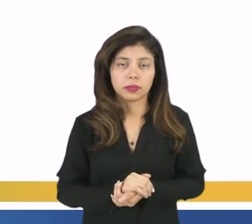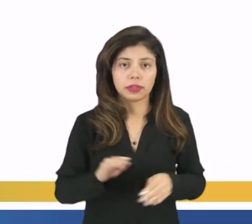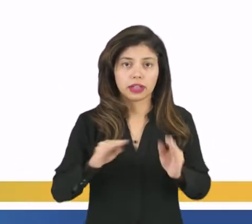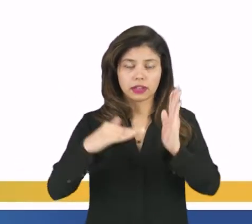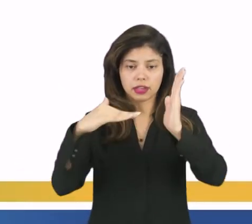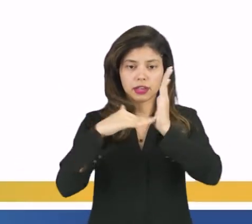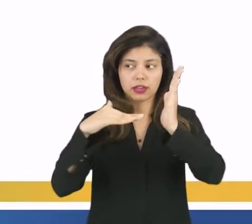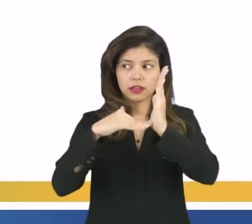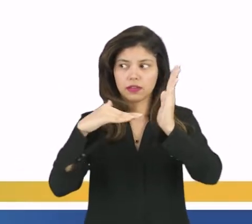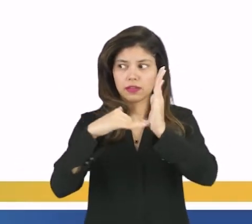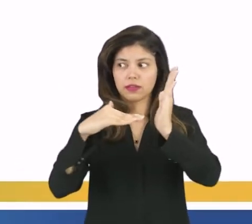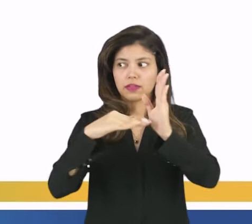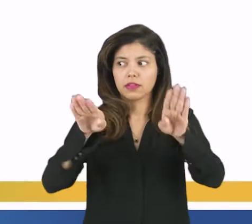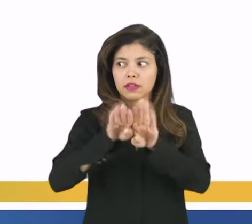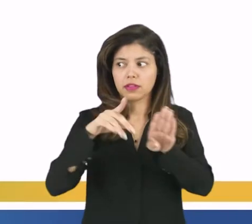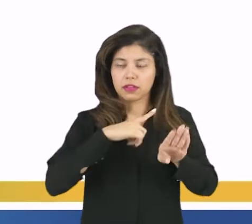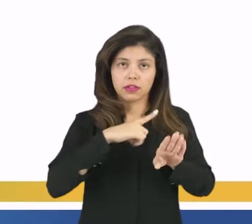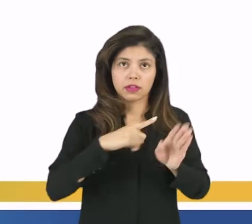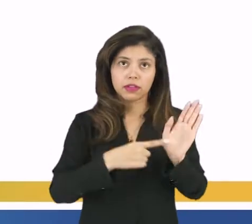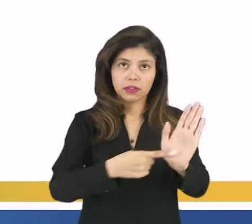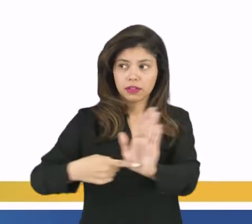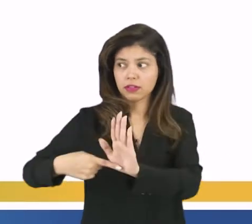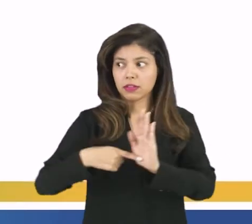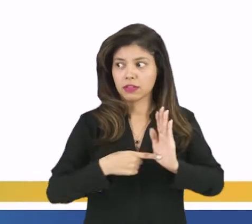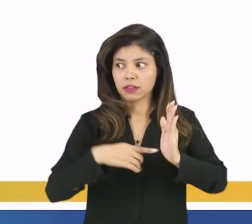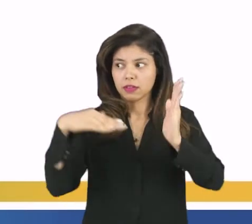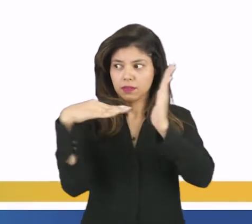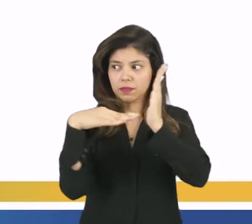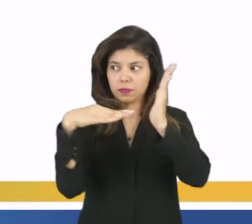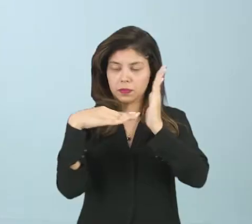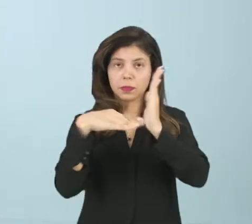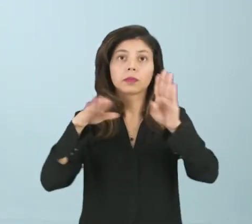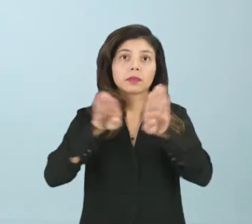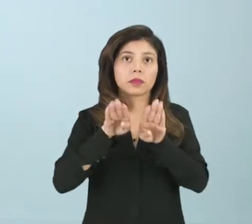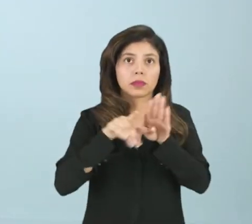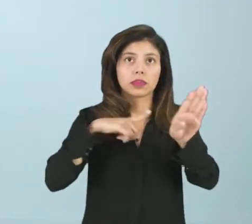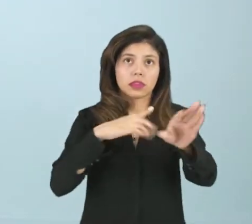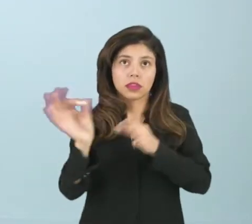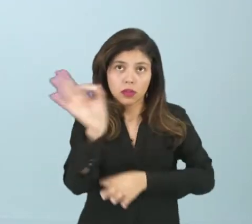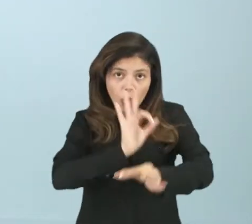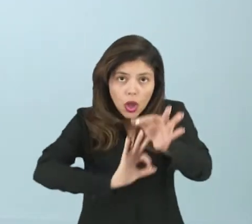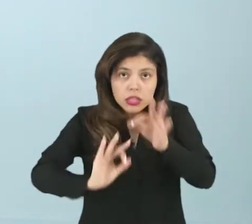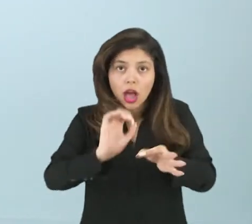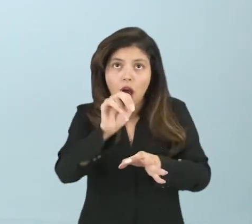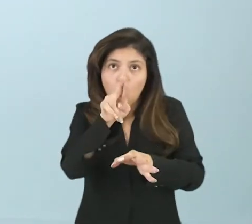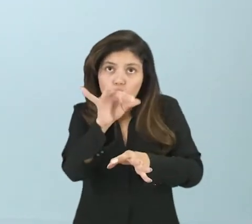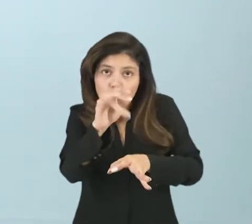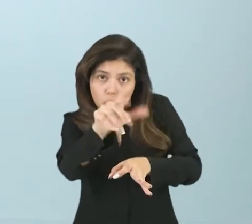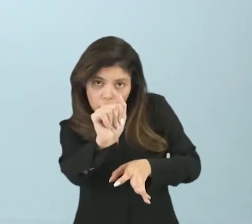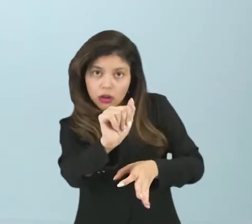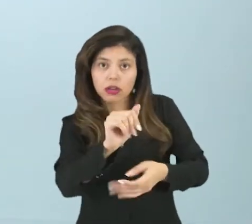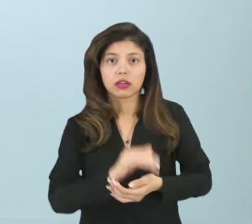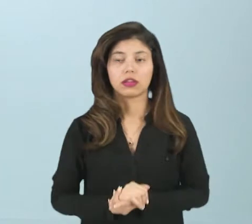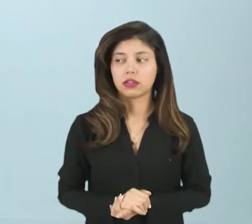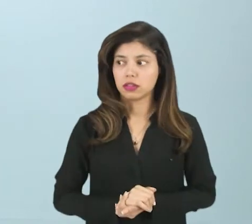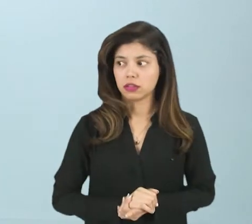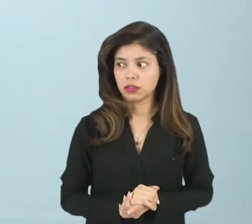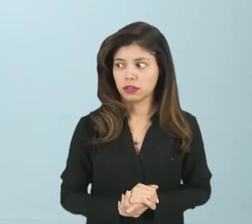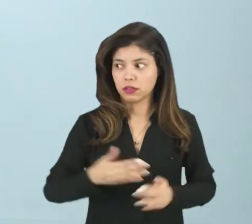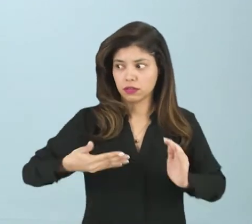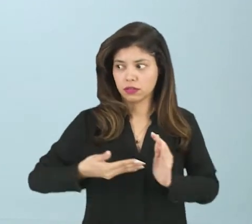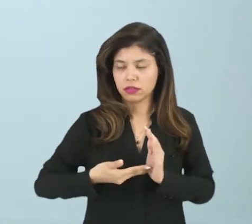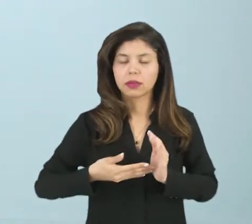apresentado à Câmara dos Deputados, tendo a população como autora. Então há uma diferença do